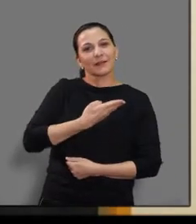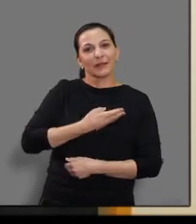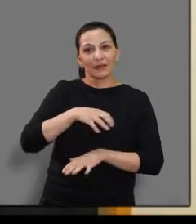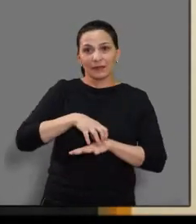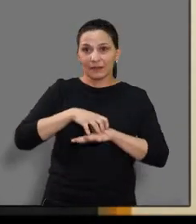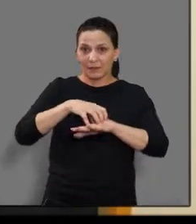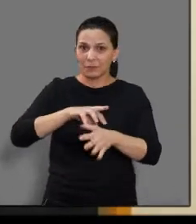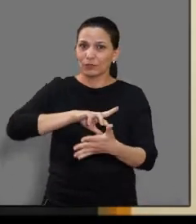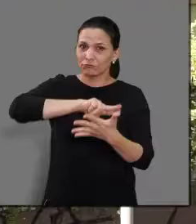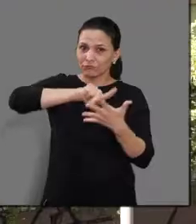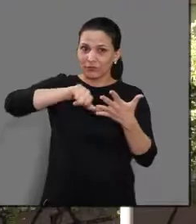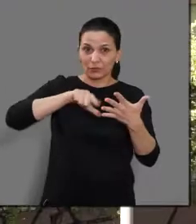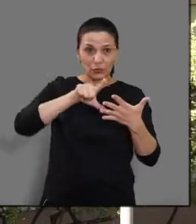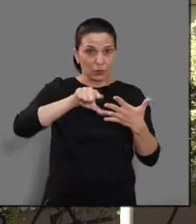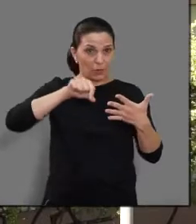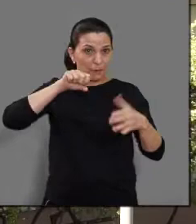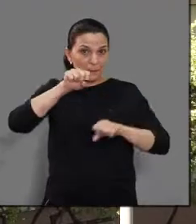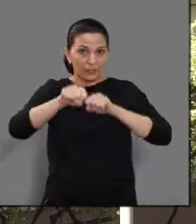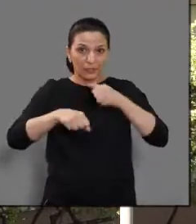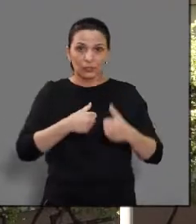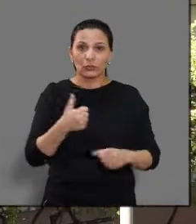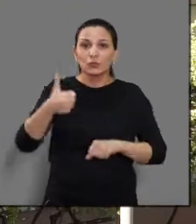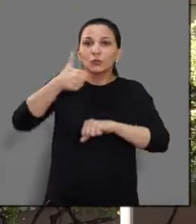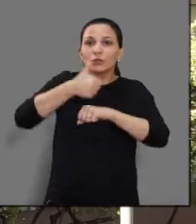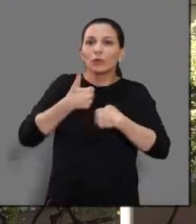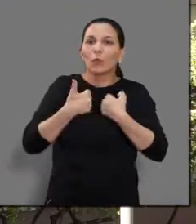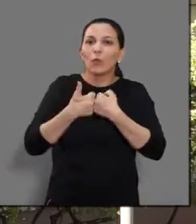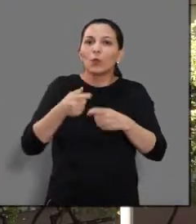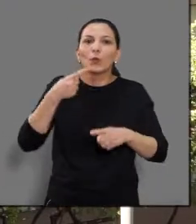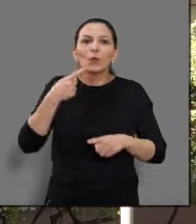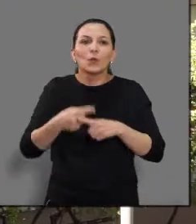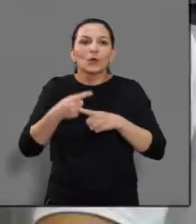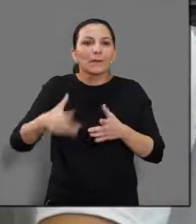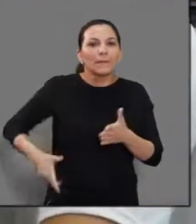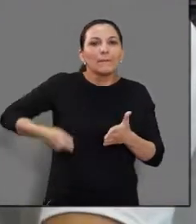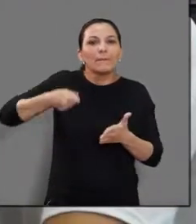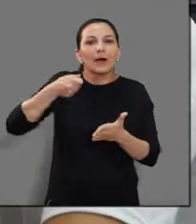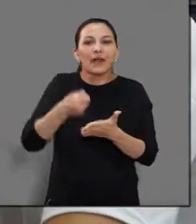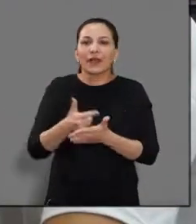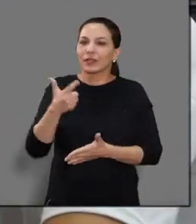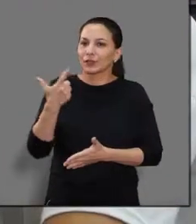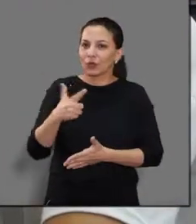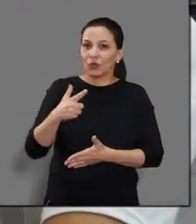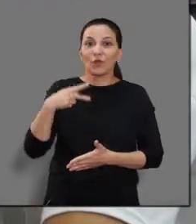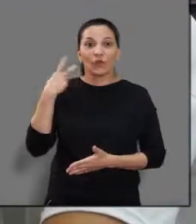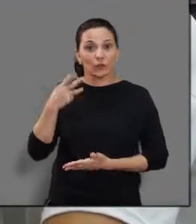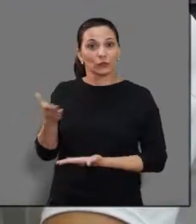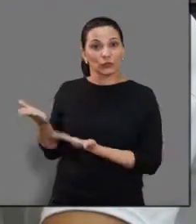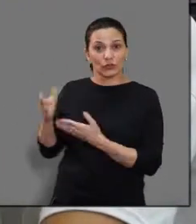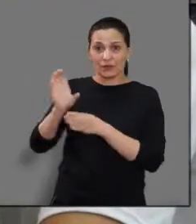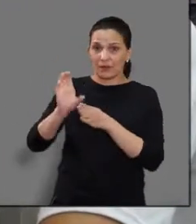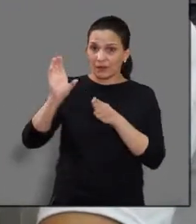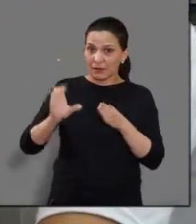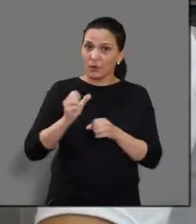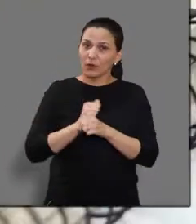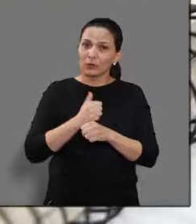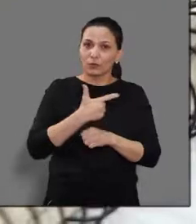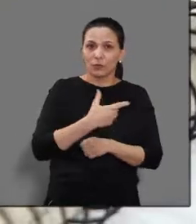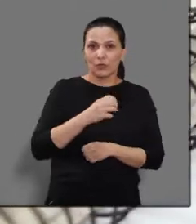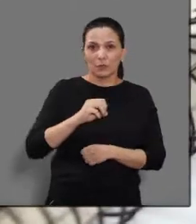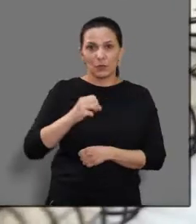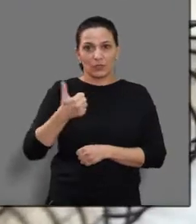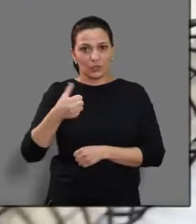Câmara Municipal deste ano, alunos da EMF Professor Valdemar Safiotti, vereadores mirins, para maior segurança,